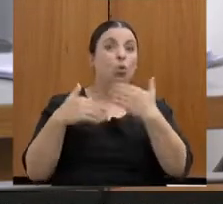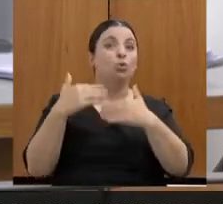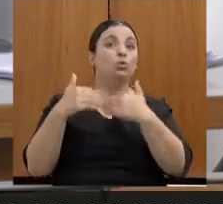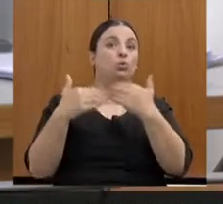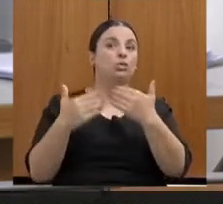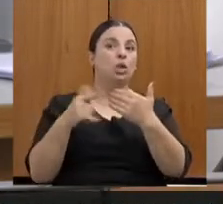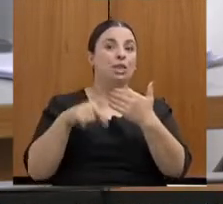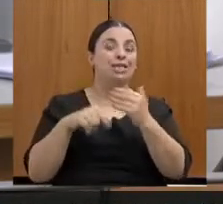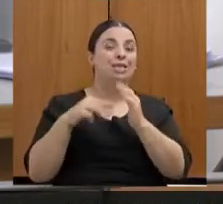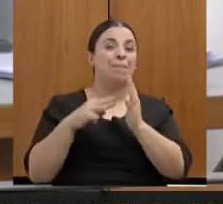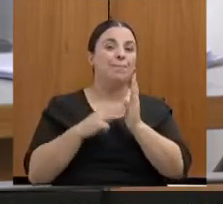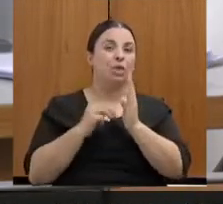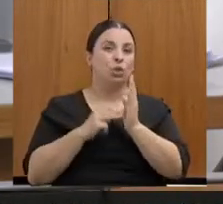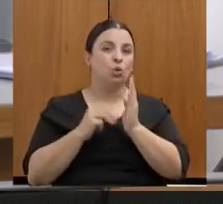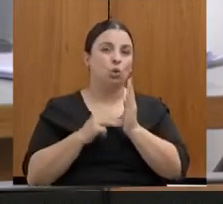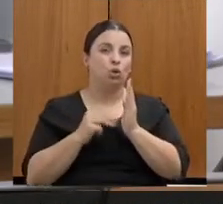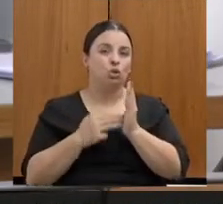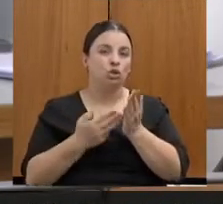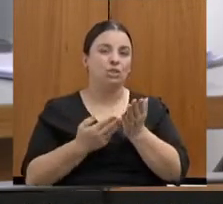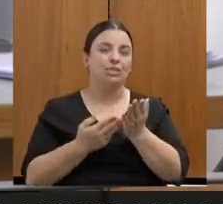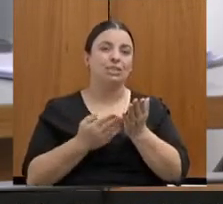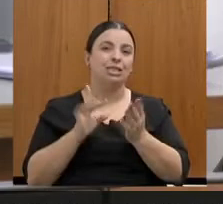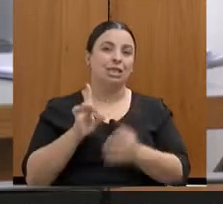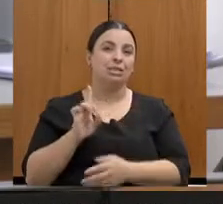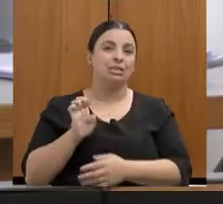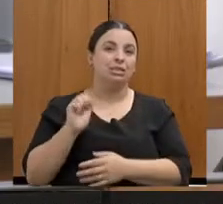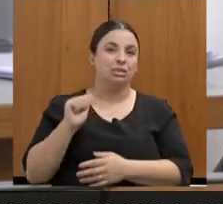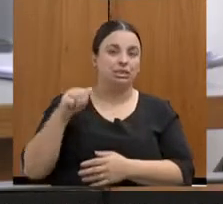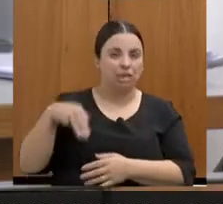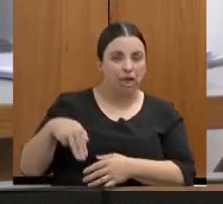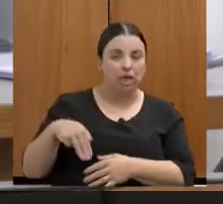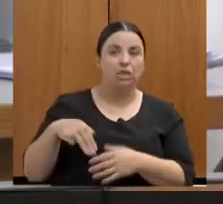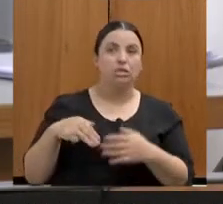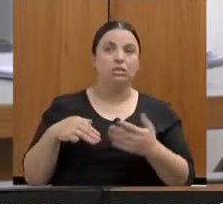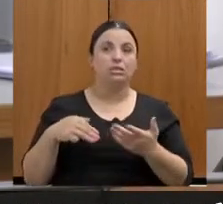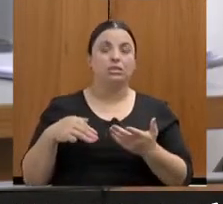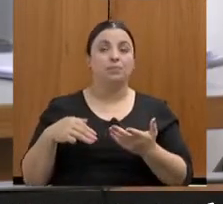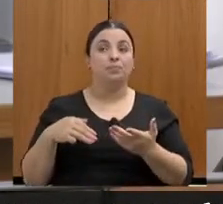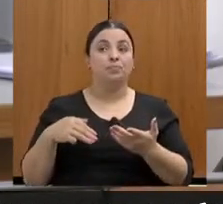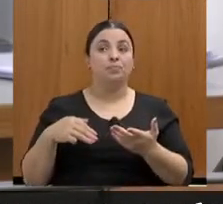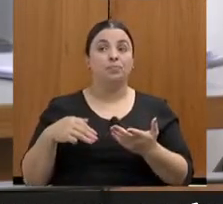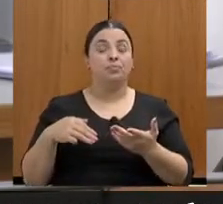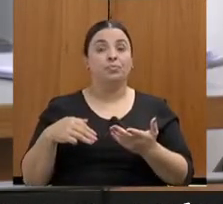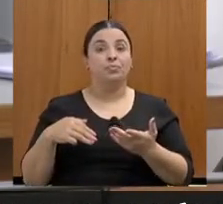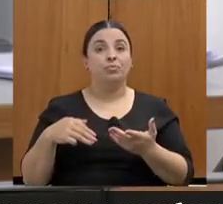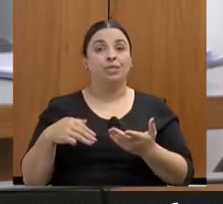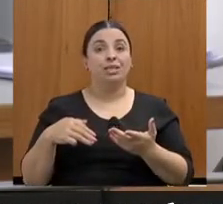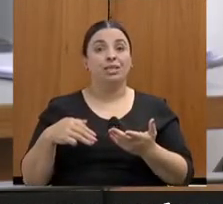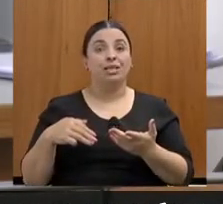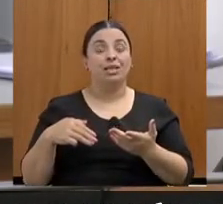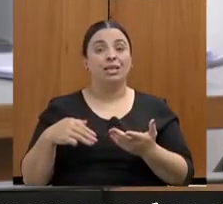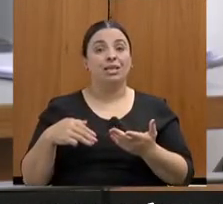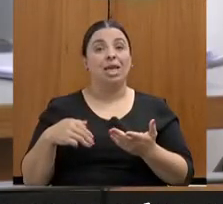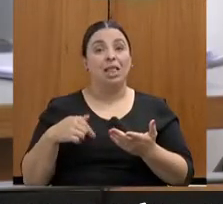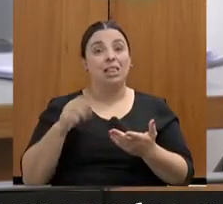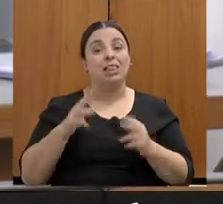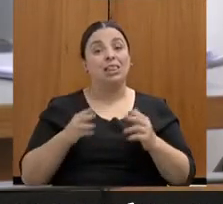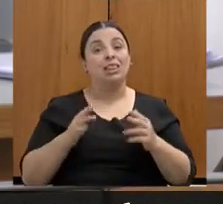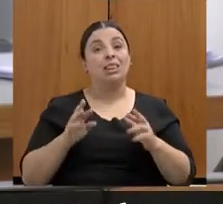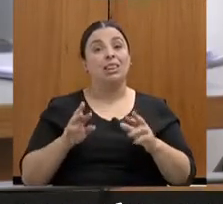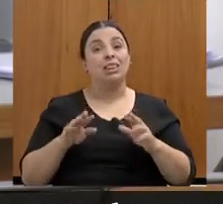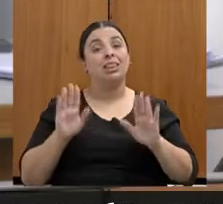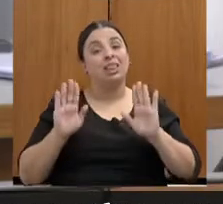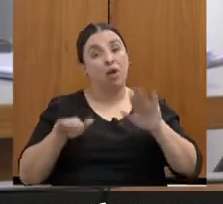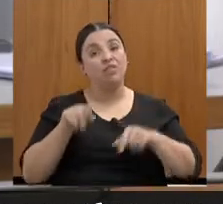metodologia das delegacias especializadas de atendimento. Muitas das coisas, nós estamos fazendo aqui um